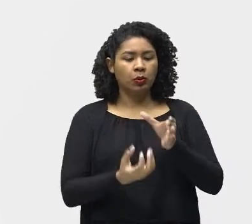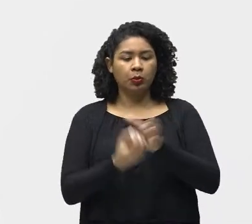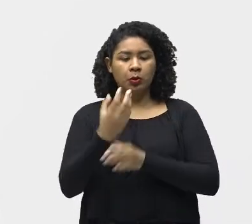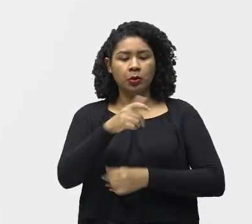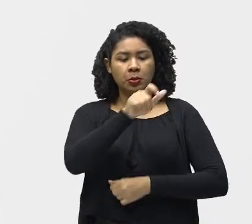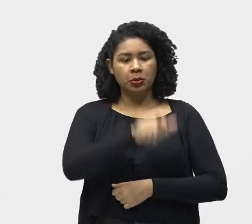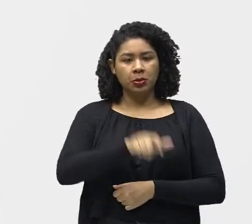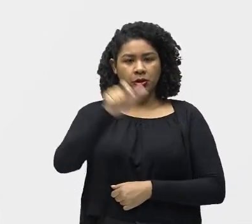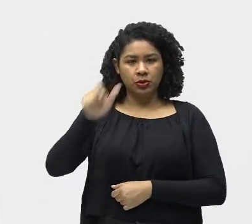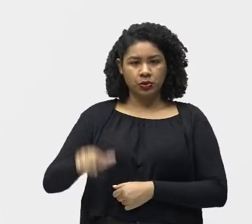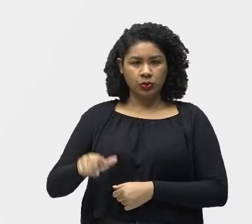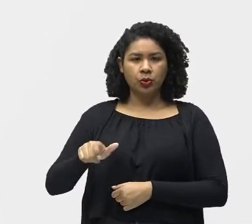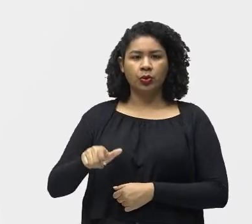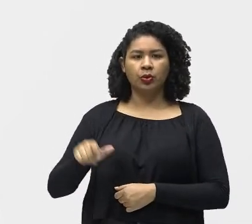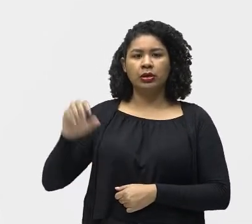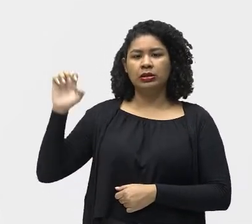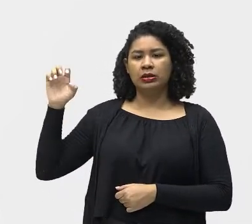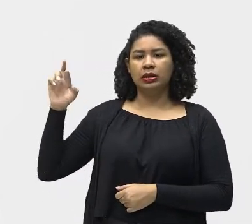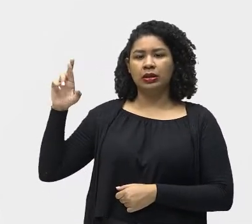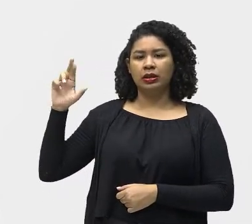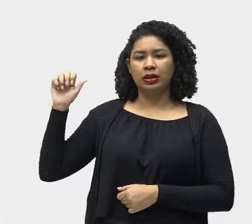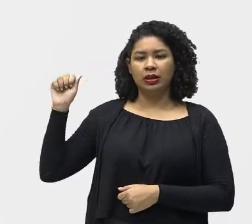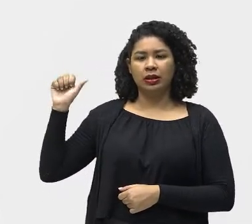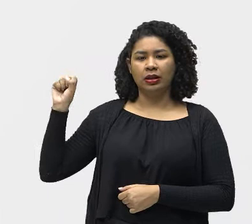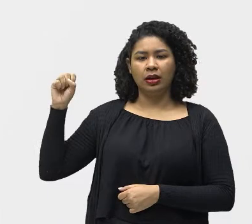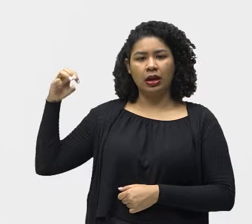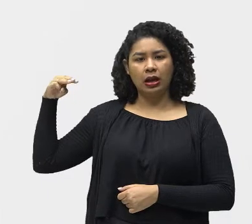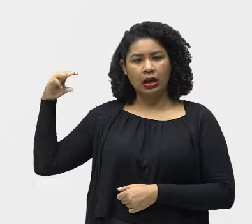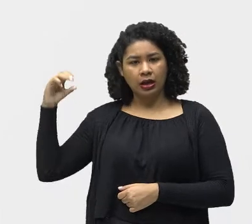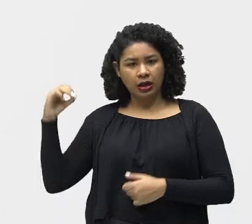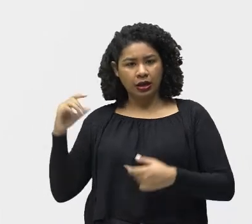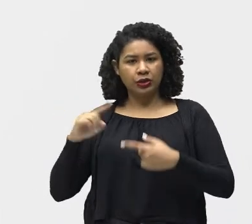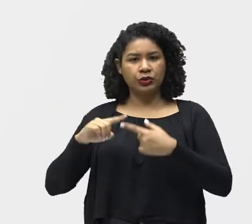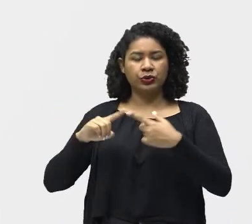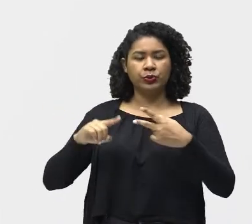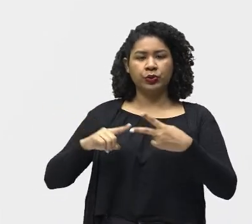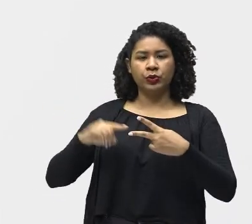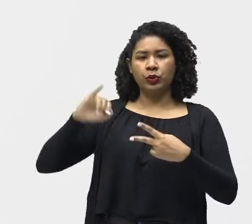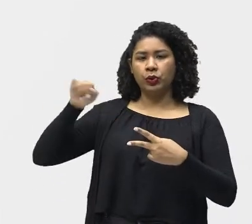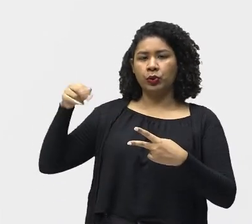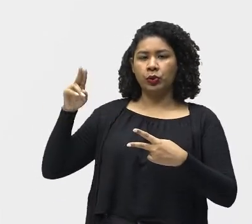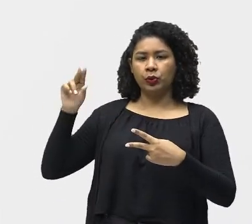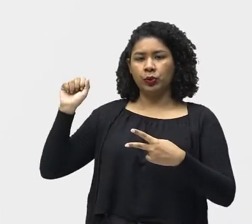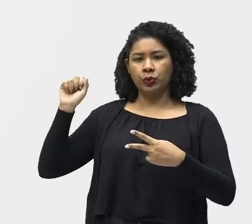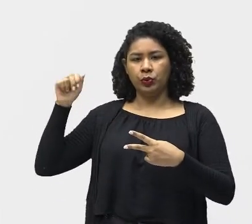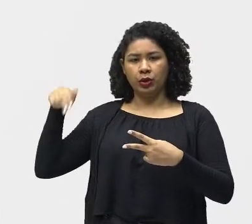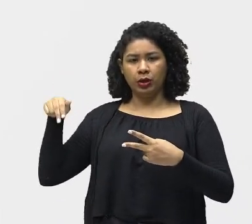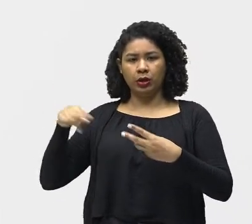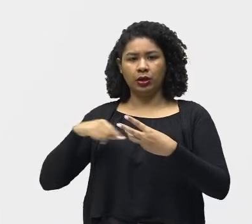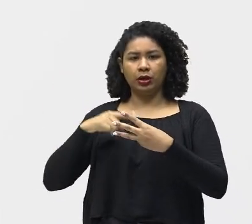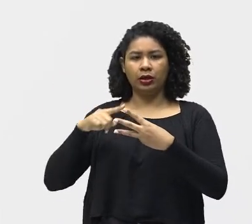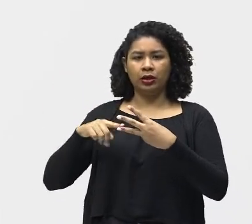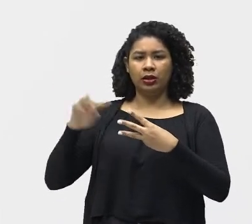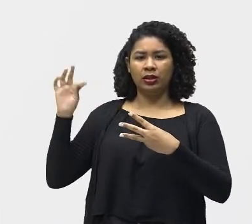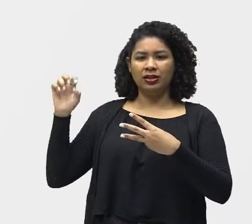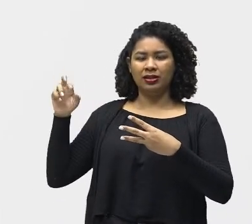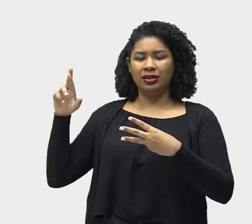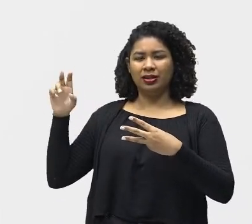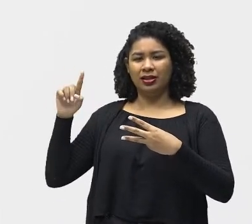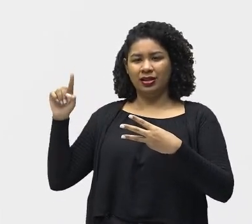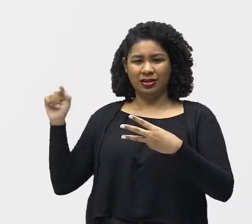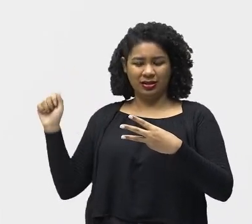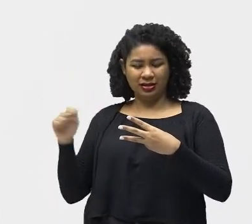Roterdã, Juan de la Cruz, Teresa d'Ávila, Vicente de Paulo, entre outros, que defendiam uma Igreja voltada aos mais